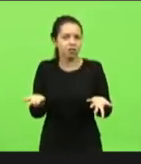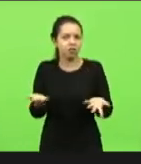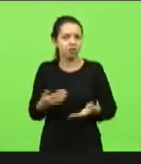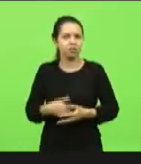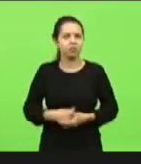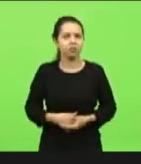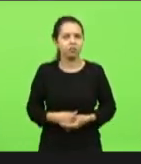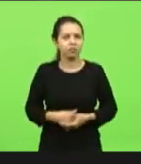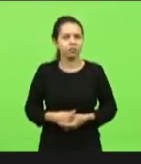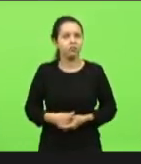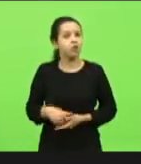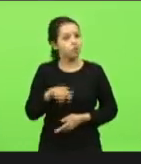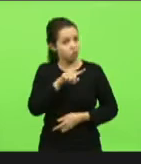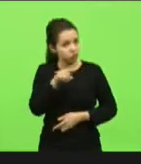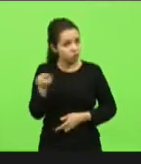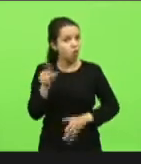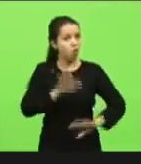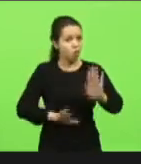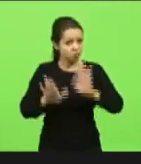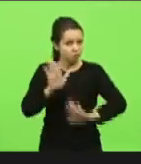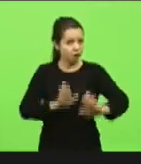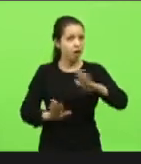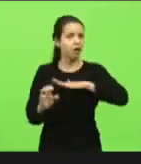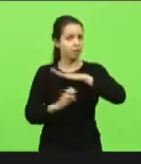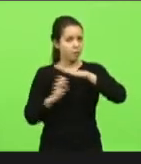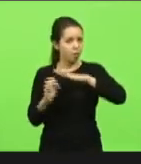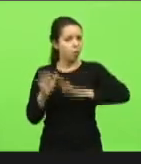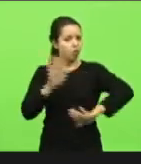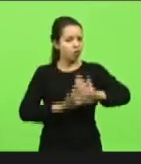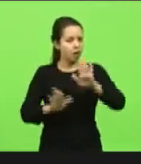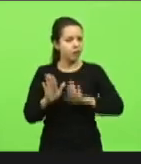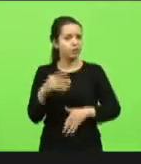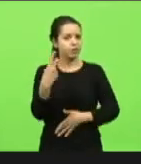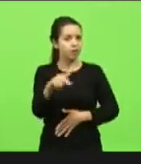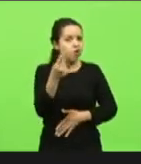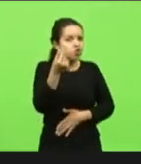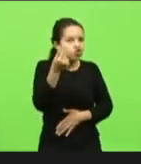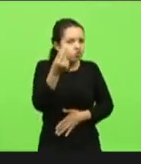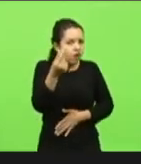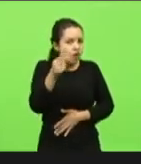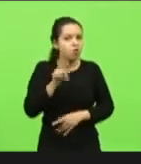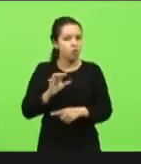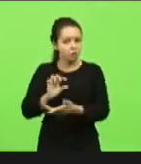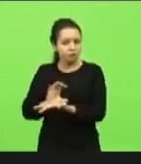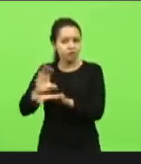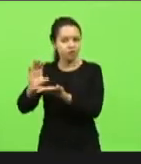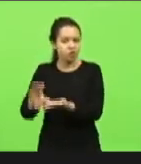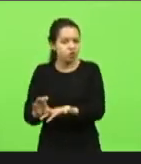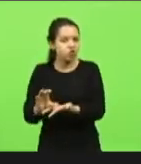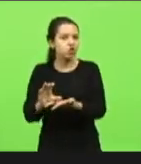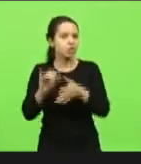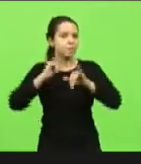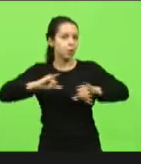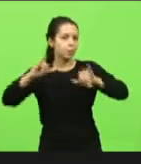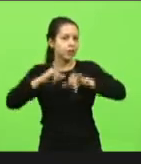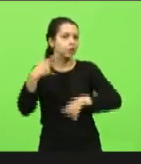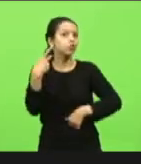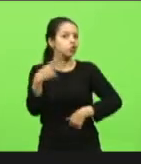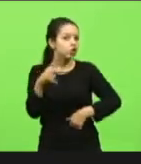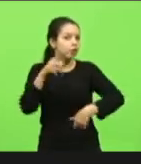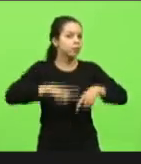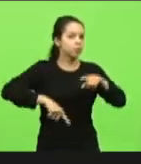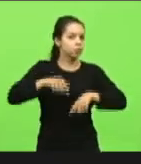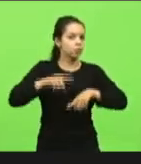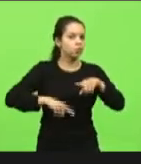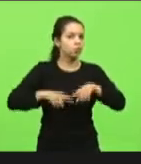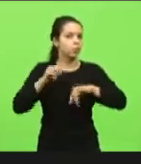então vocês tomem muito cuidado empresários cuidado onde você invista o seu dinheiro da propaganda do seu produto da propaganda